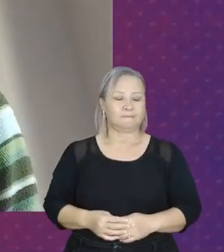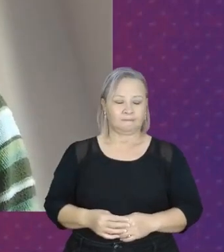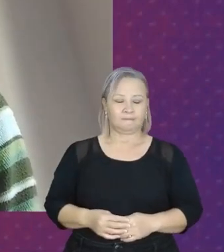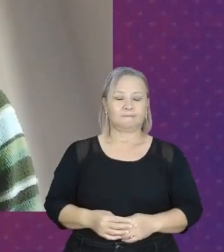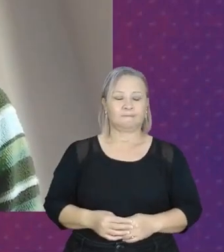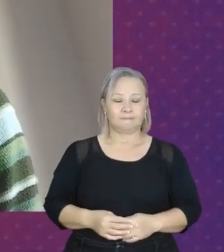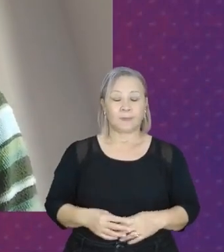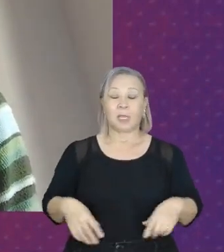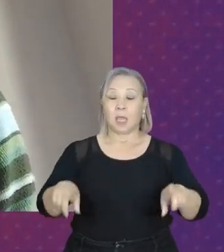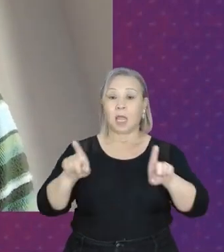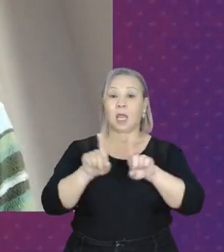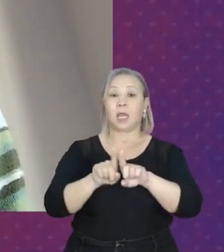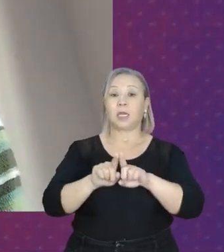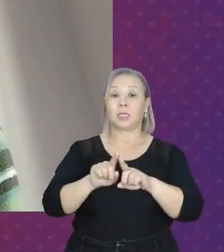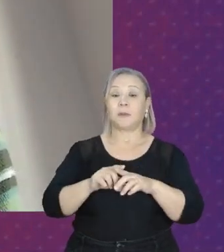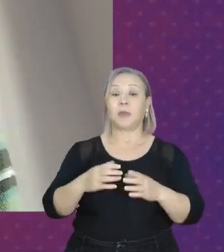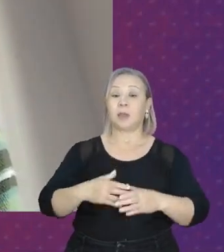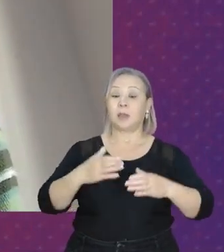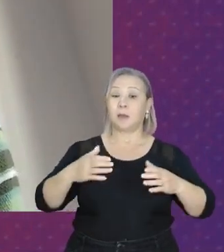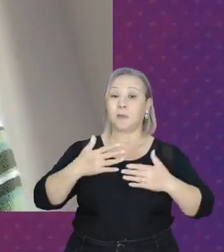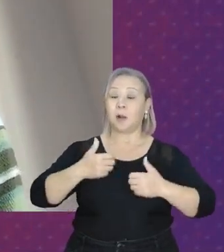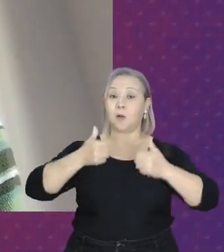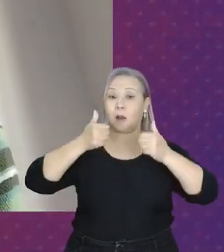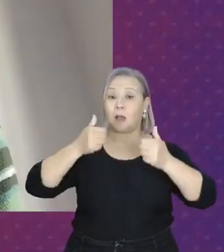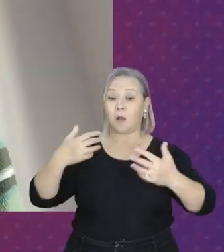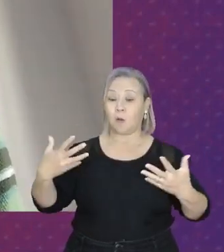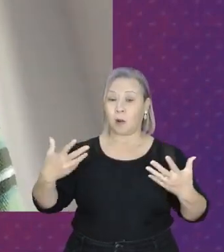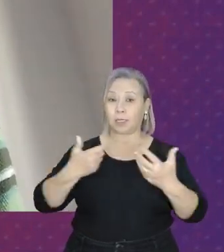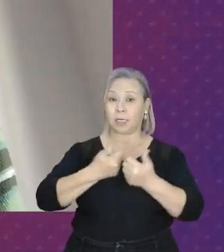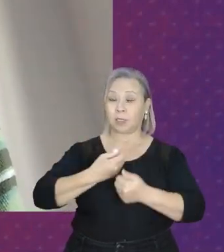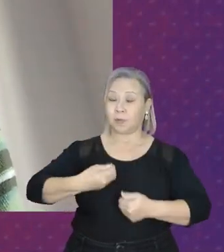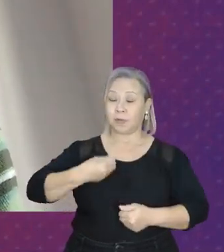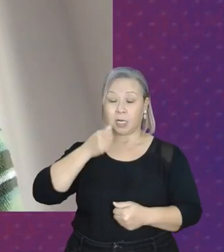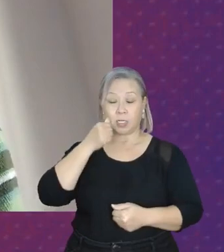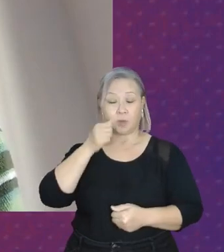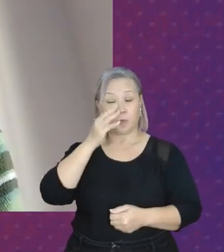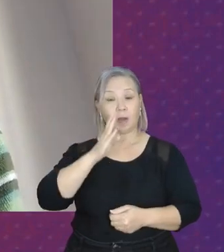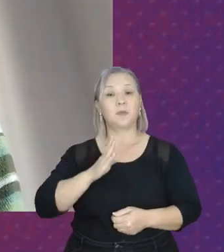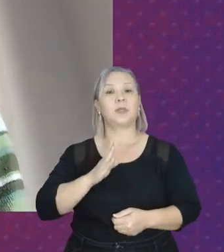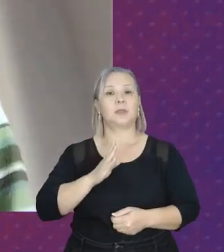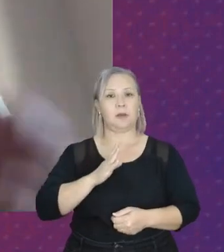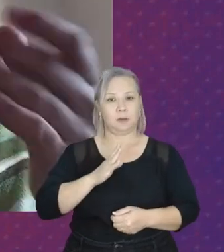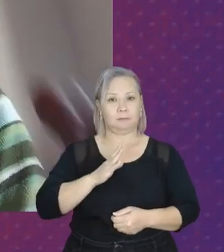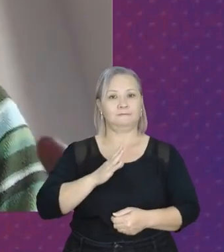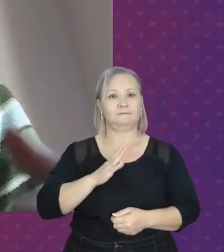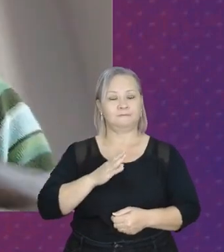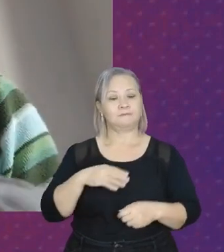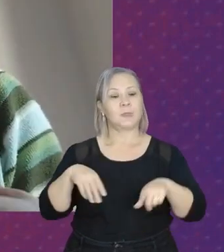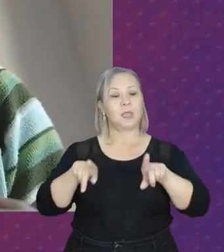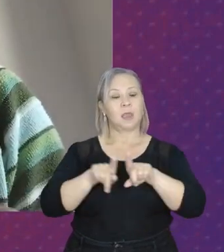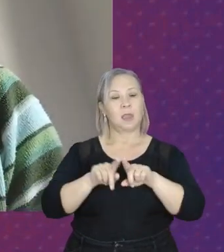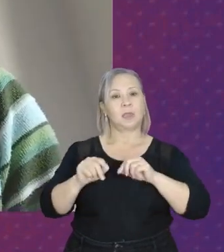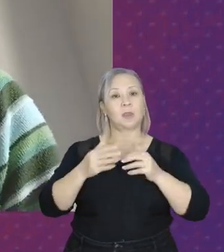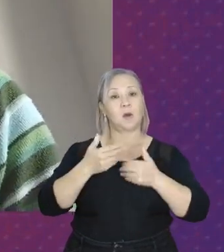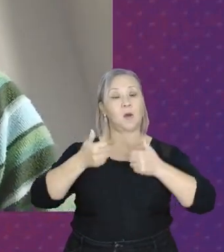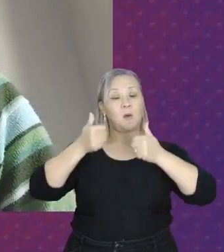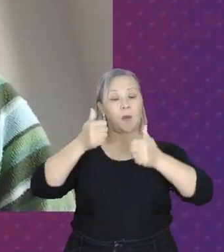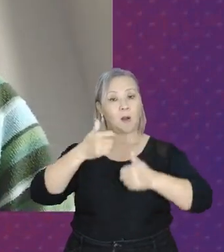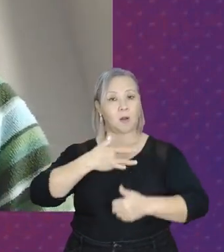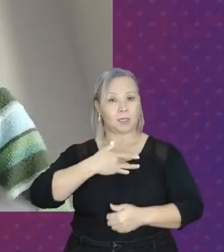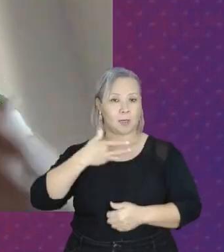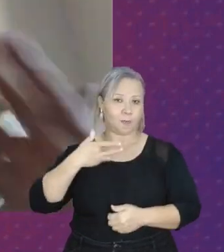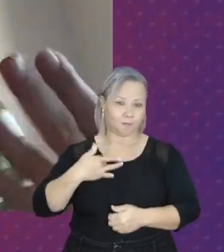é também aumentar a qualidade de vida de vida mulheres brasileiras e também uma melhora da saúde.